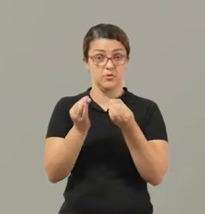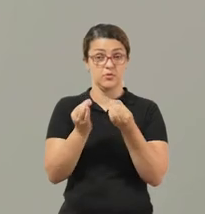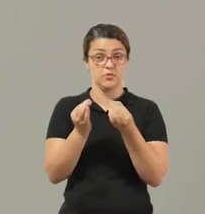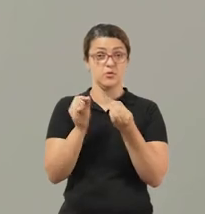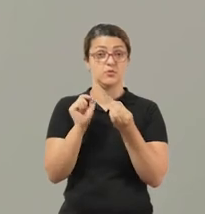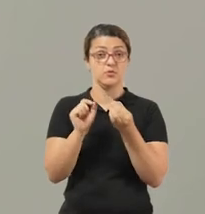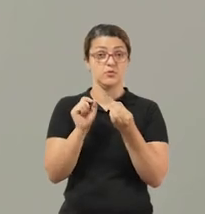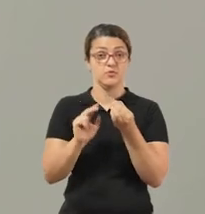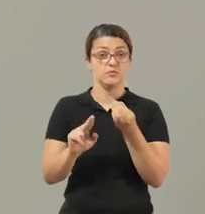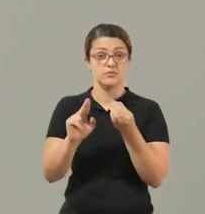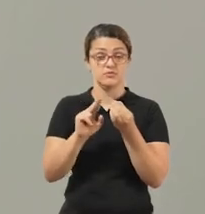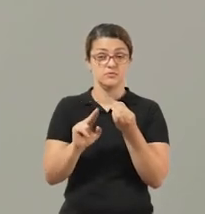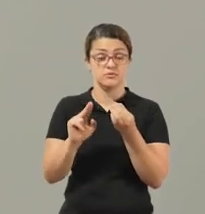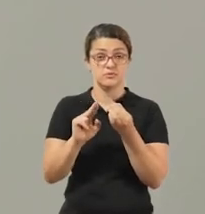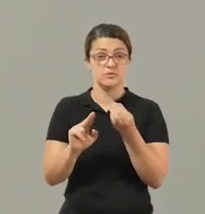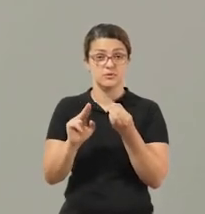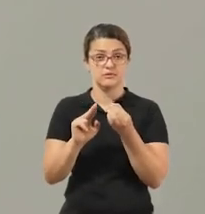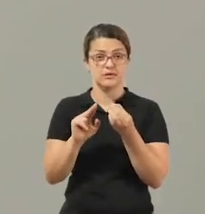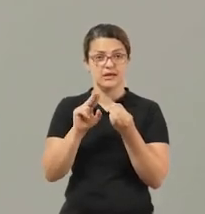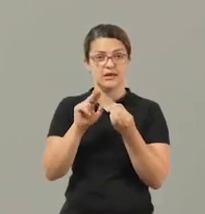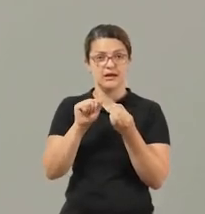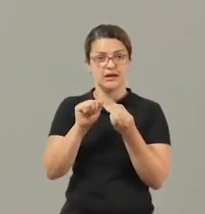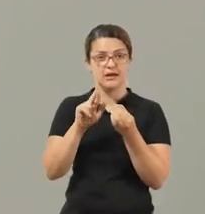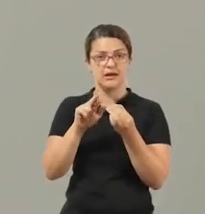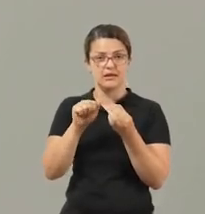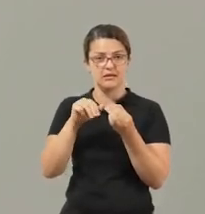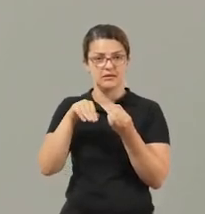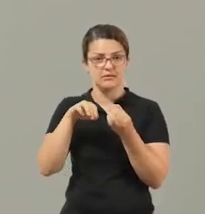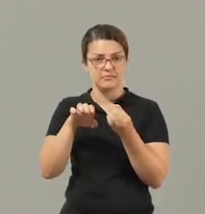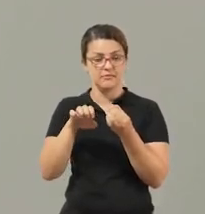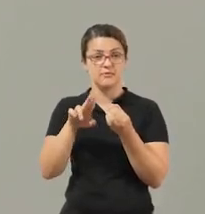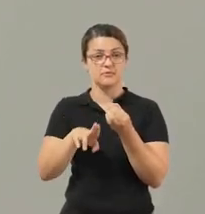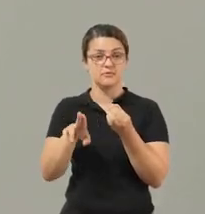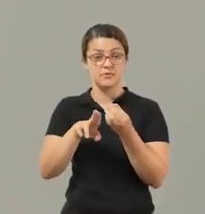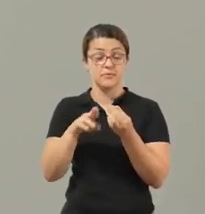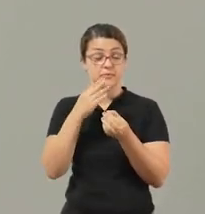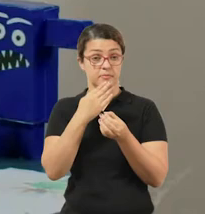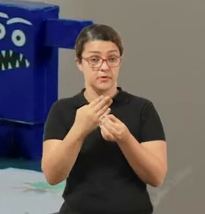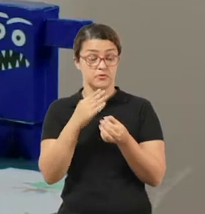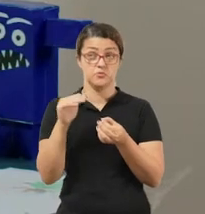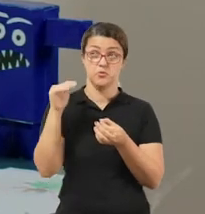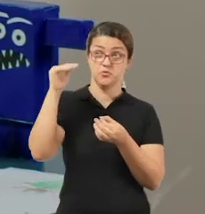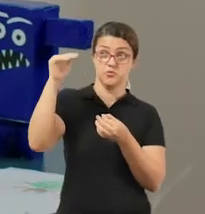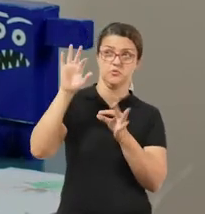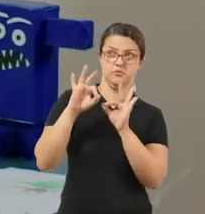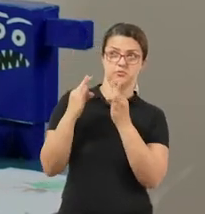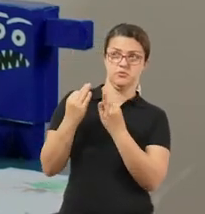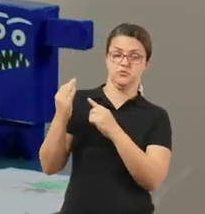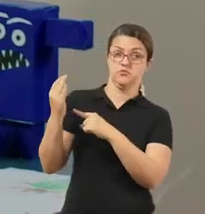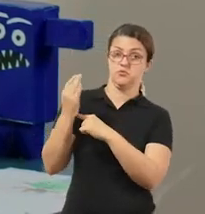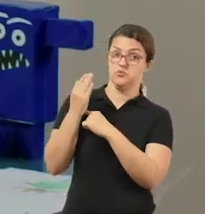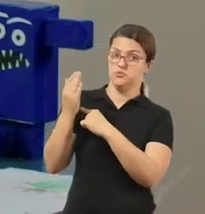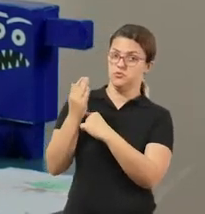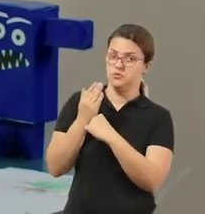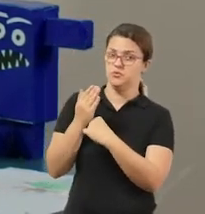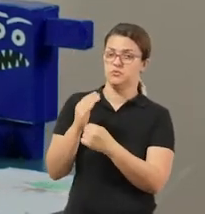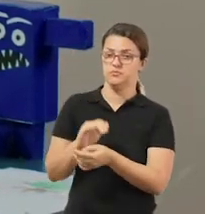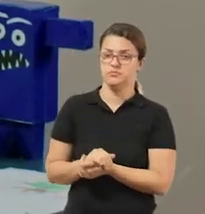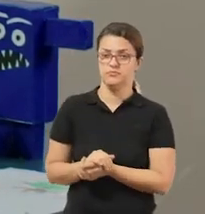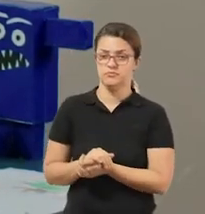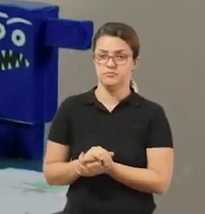vocês vão precisar de um pedacinho de arame. Peça ajuda de um adulto para fazer essa atividade.